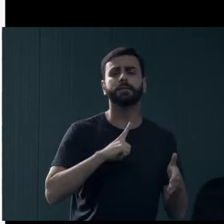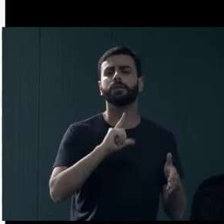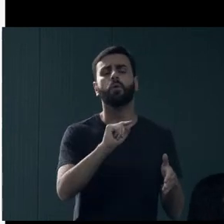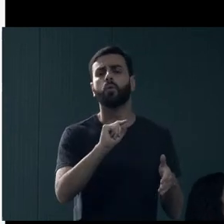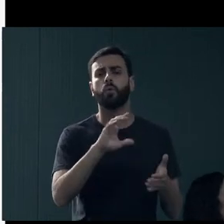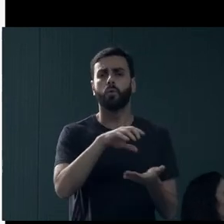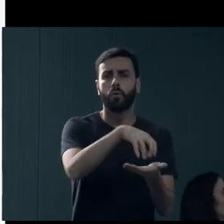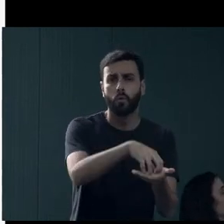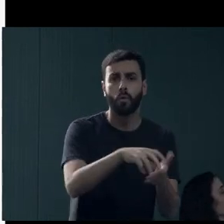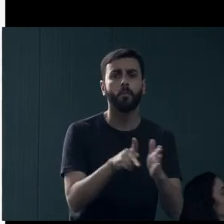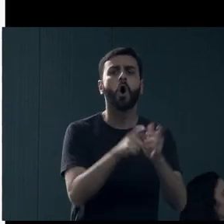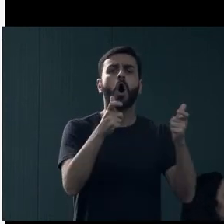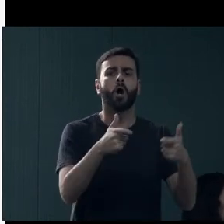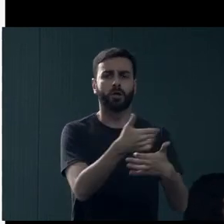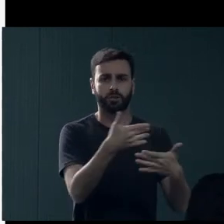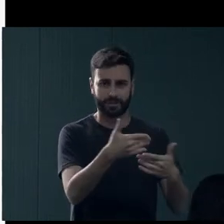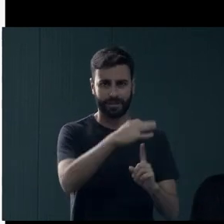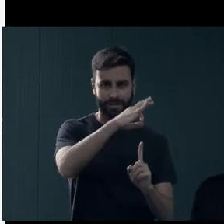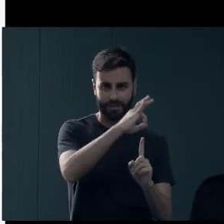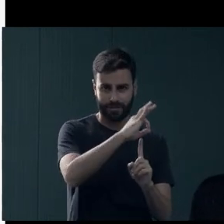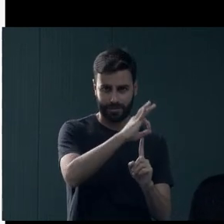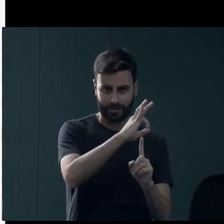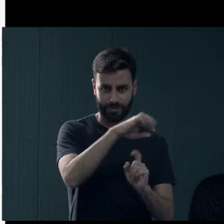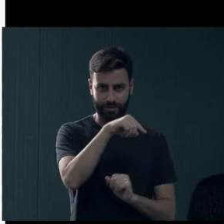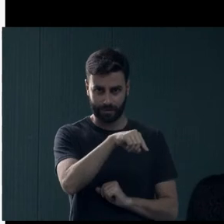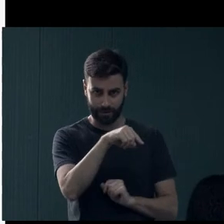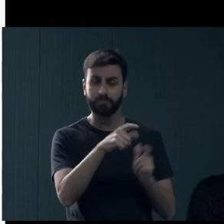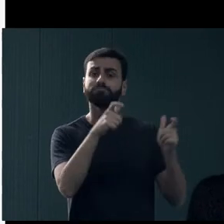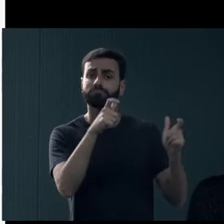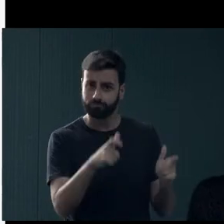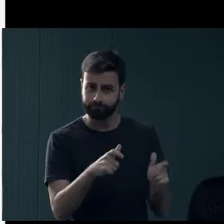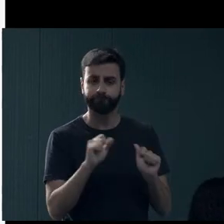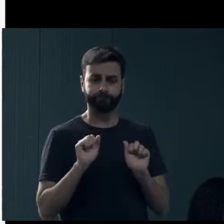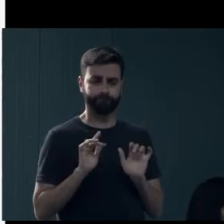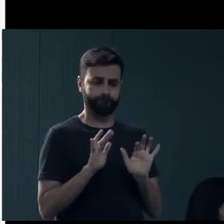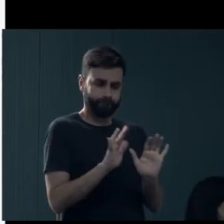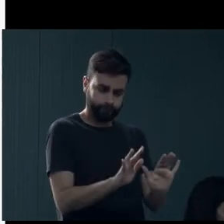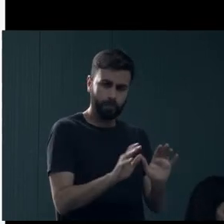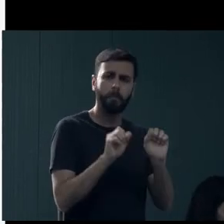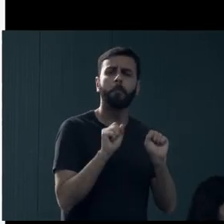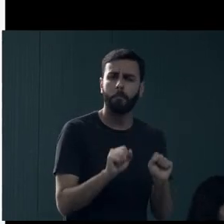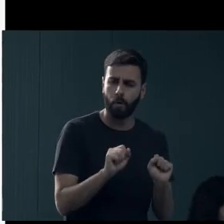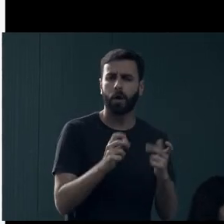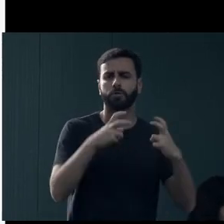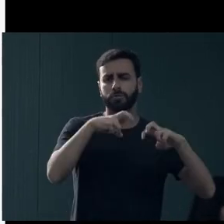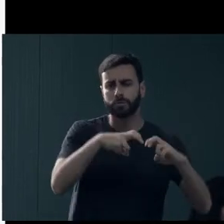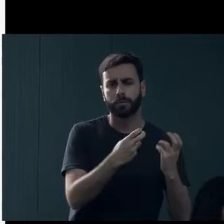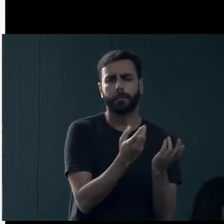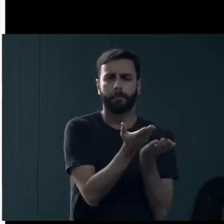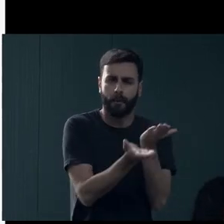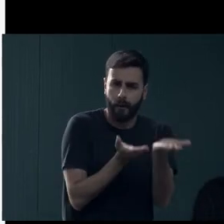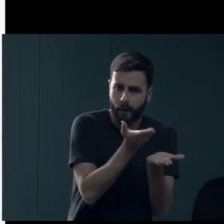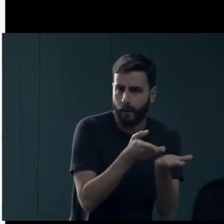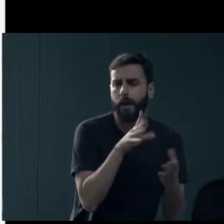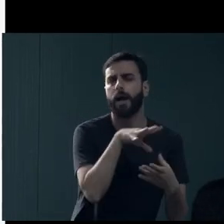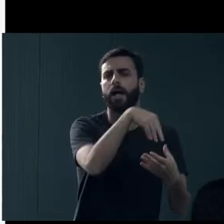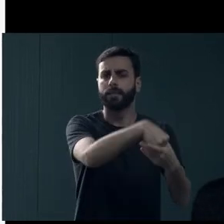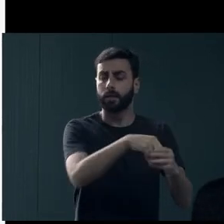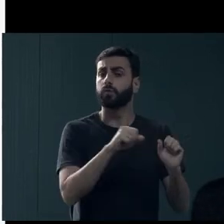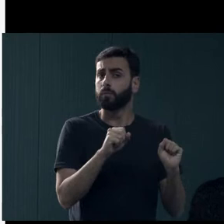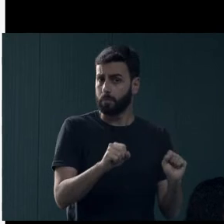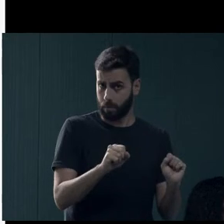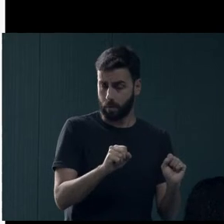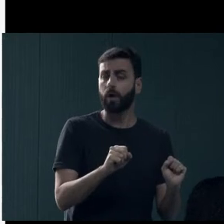a unidade de saúde do centro, que a policlínica, que é um ponto de apoio que pode acolher alguma demanda específica de saúde mental,